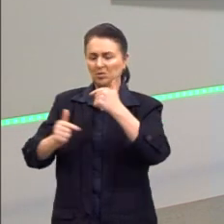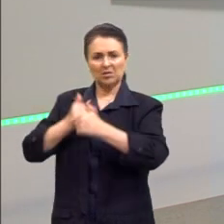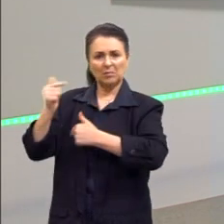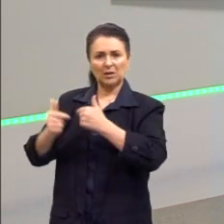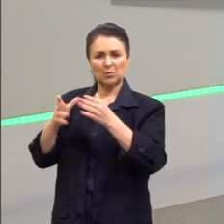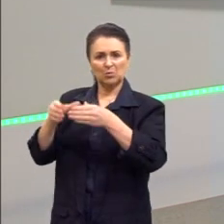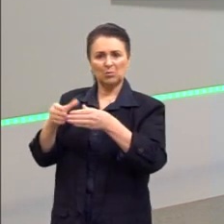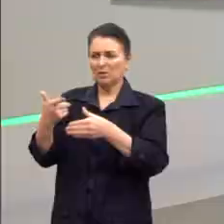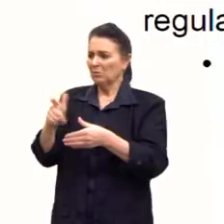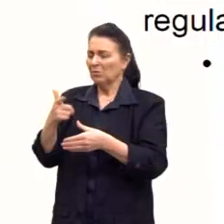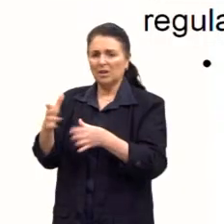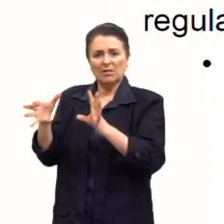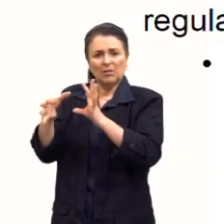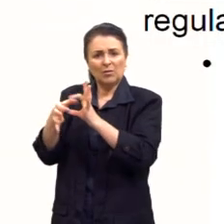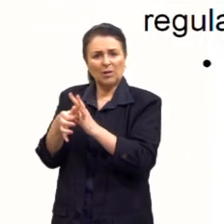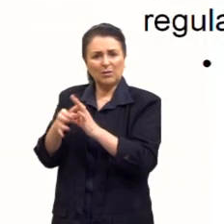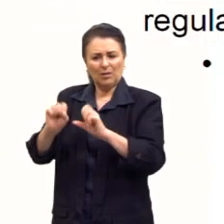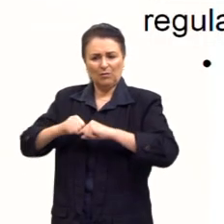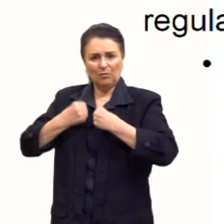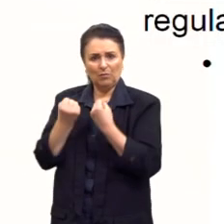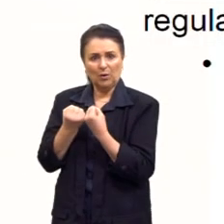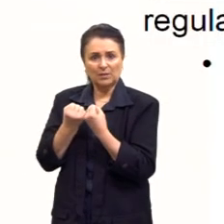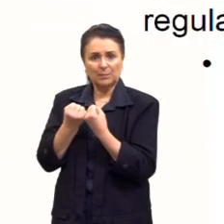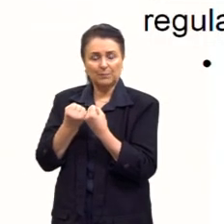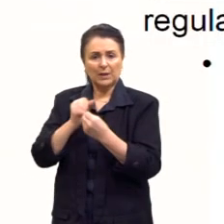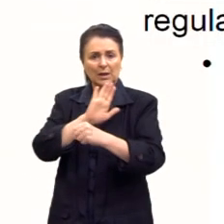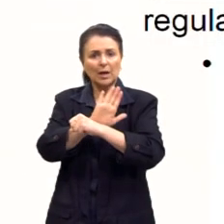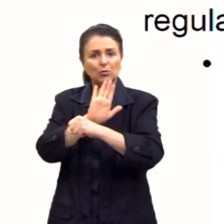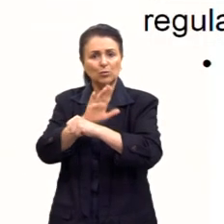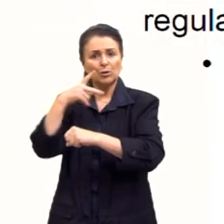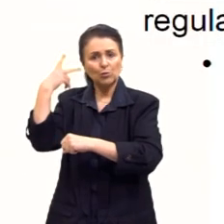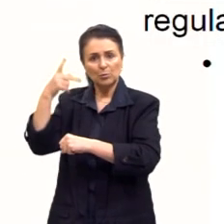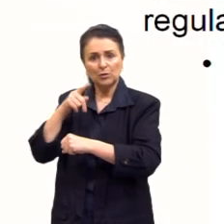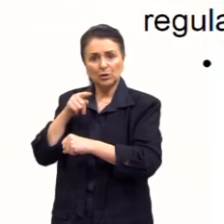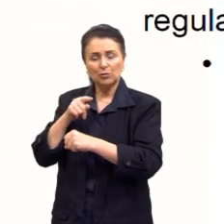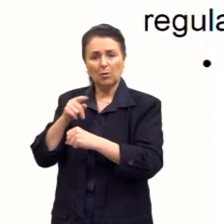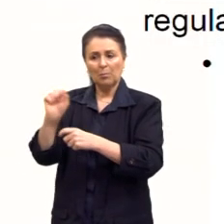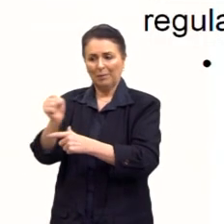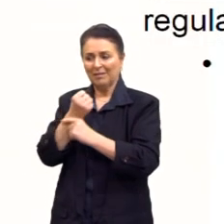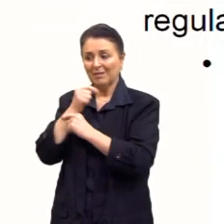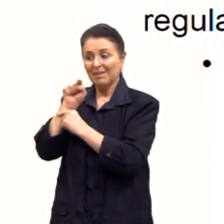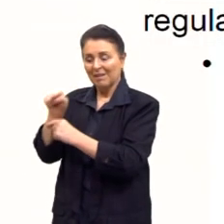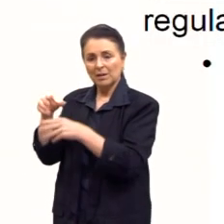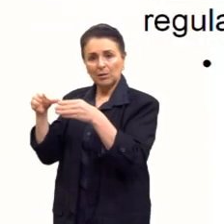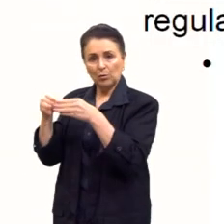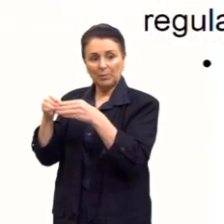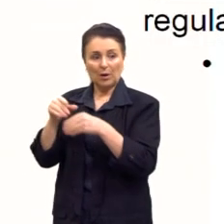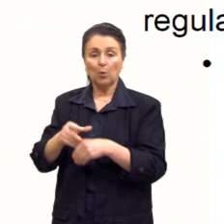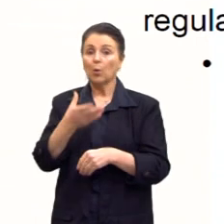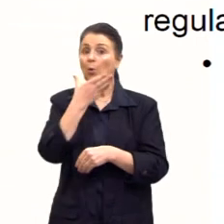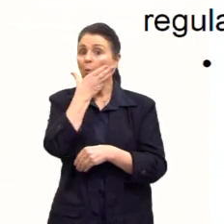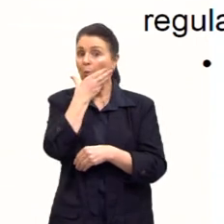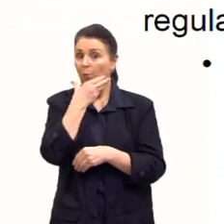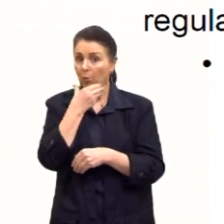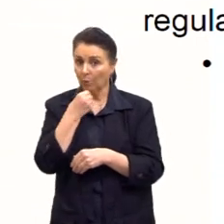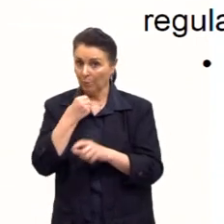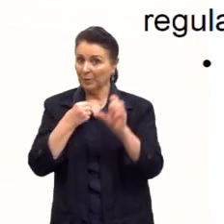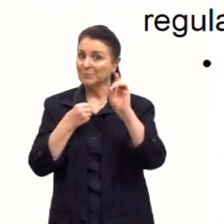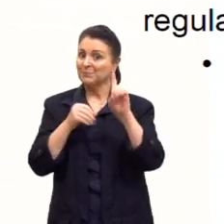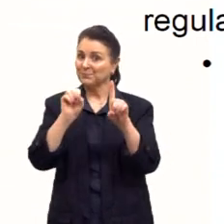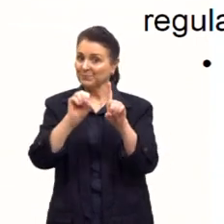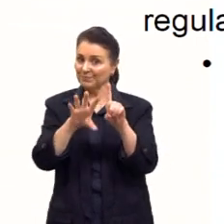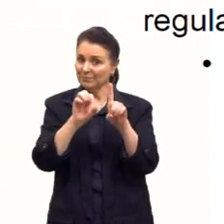essa força e ajuda dos políticos para defender eles. Então, o próprio Adam Smith estava dizendo que era importante ter